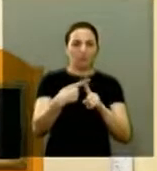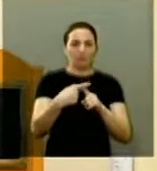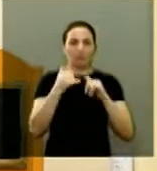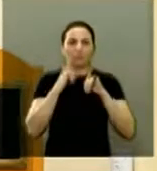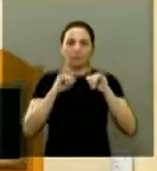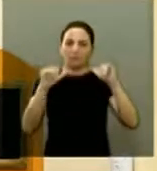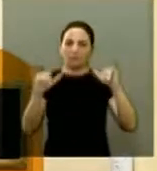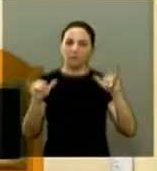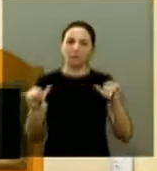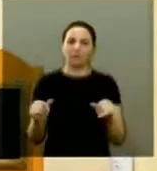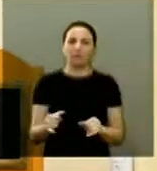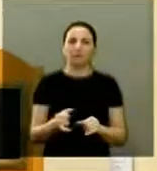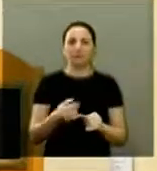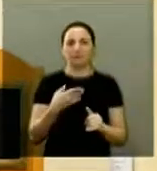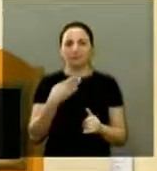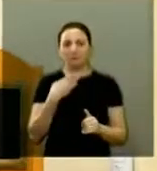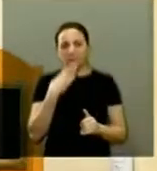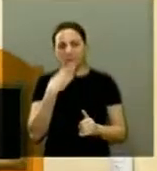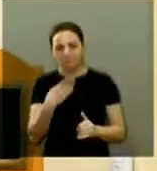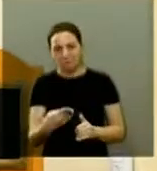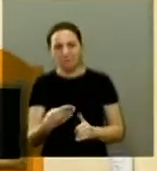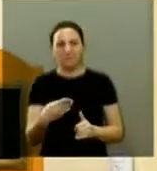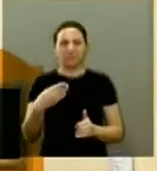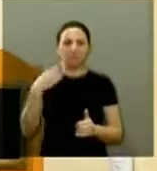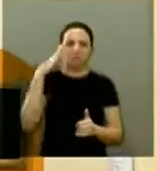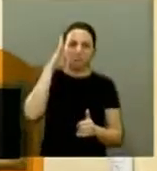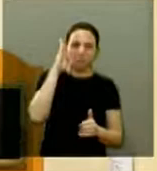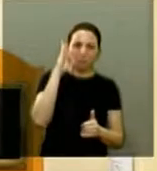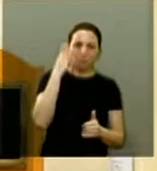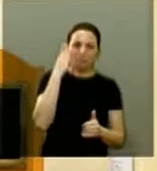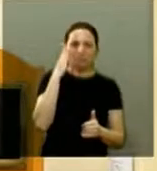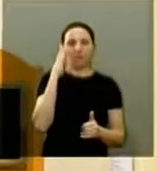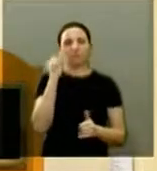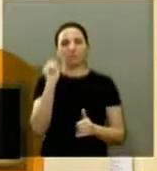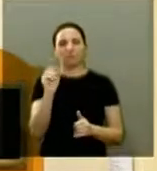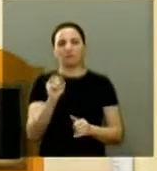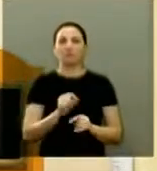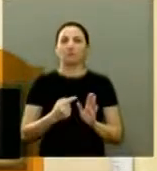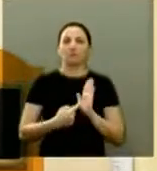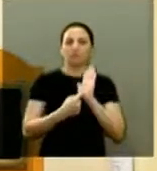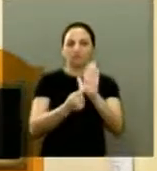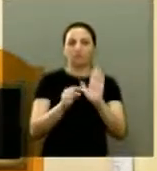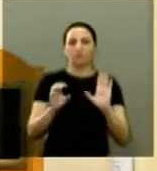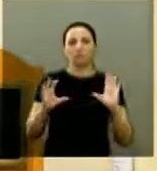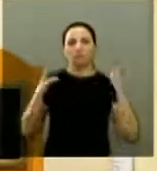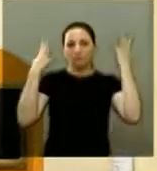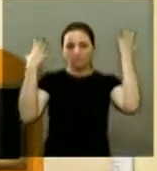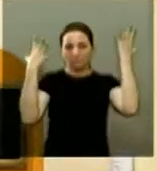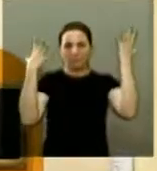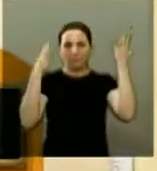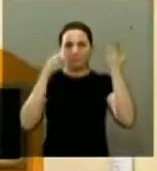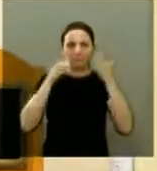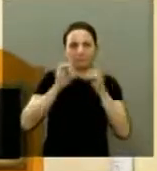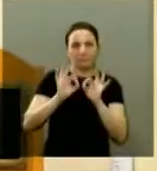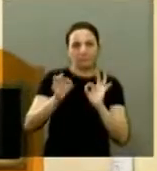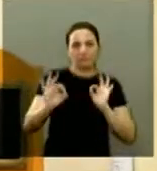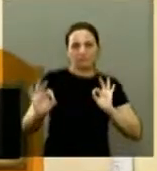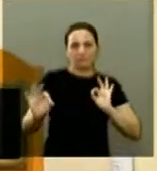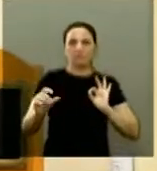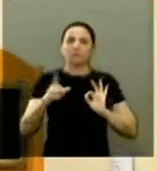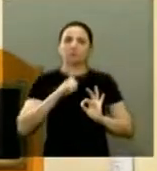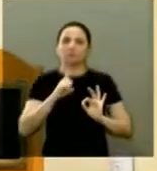vazio e apelativo. A política foi transformada num espetáculo, só que um espetáculo muito longe de ser